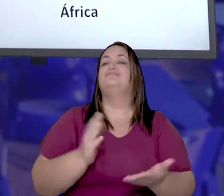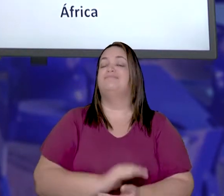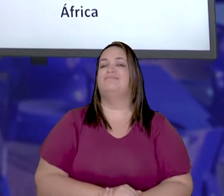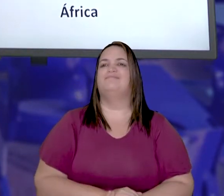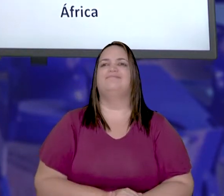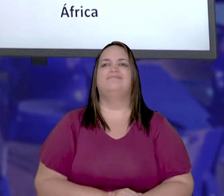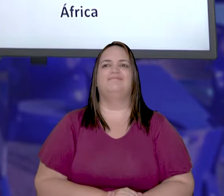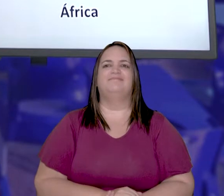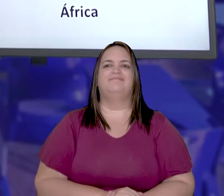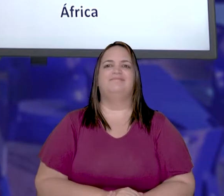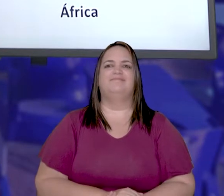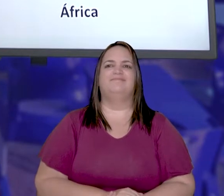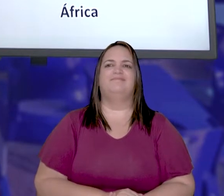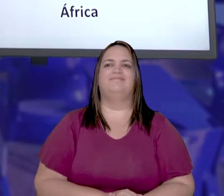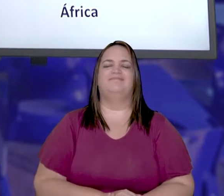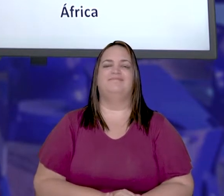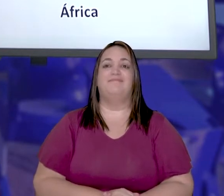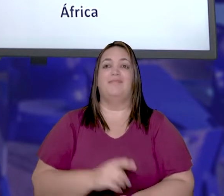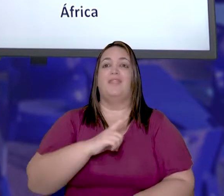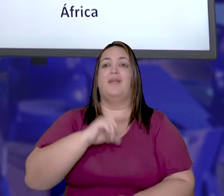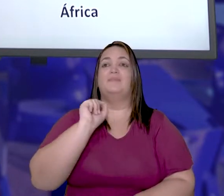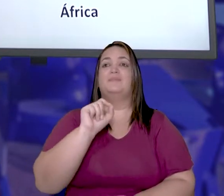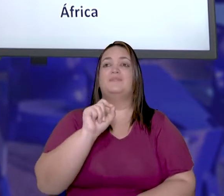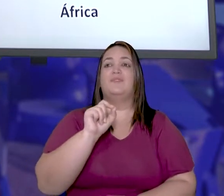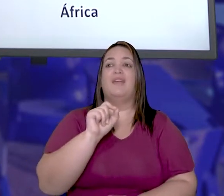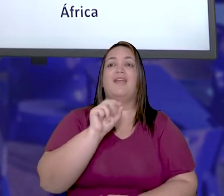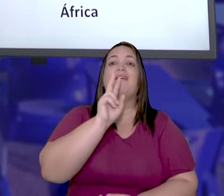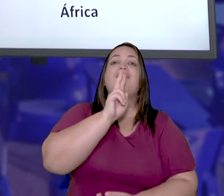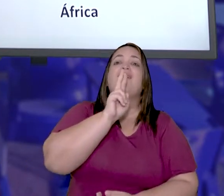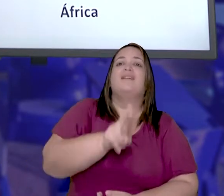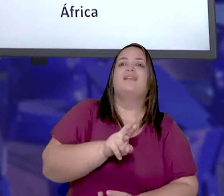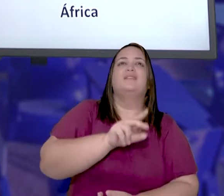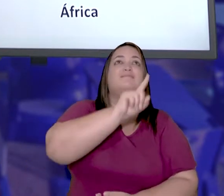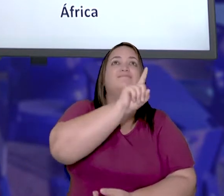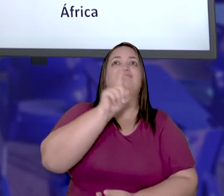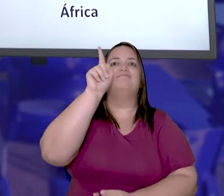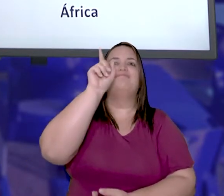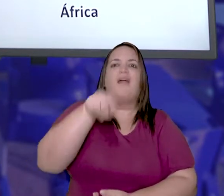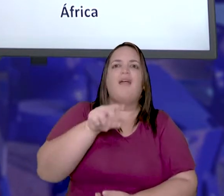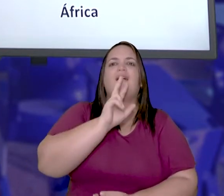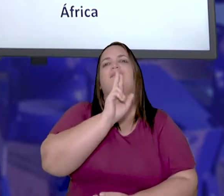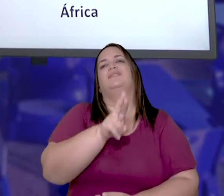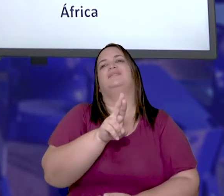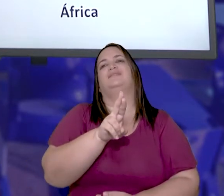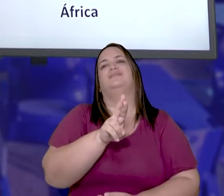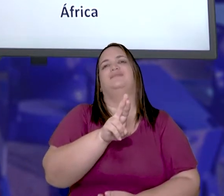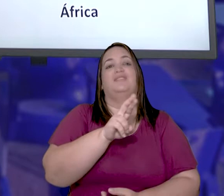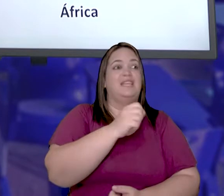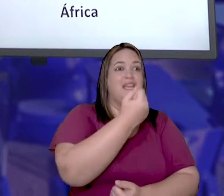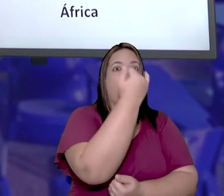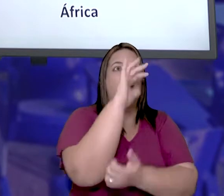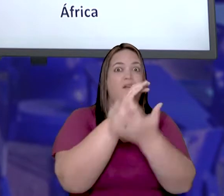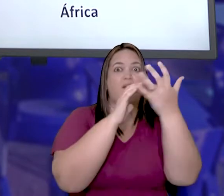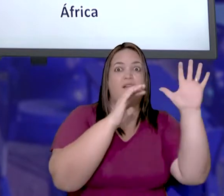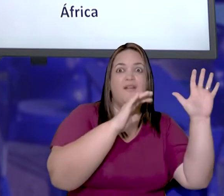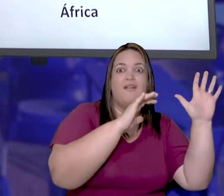Gente, nós temos aqui a resposta das duas imagens. A paisagem natural